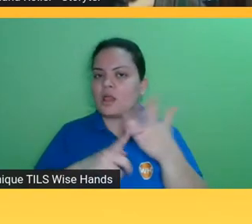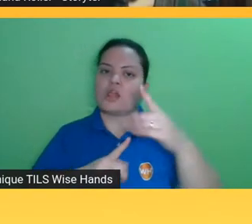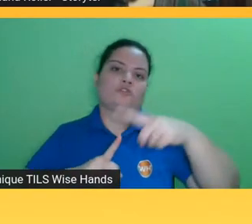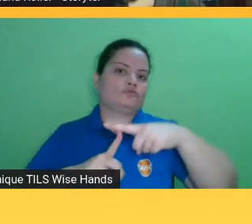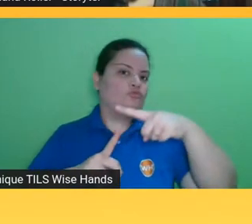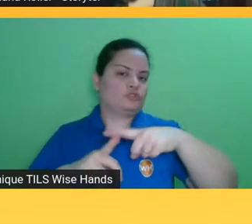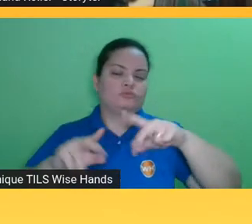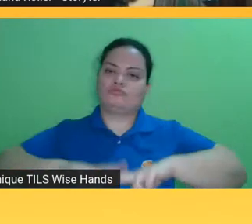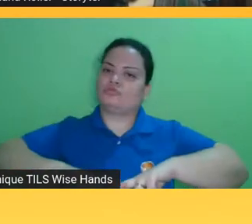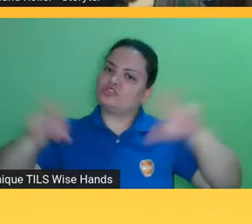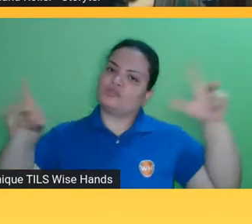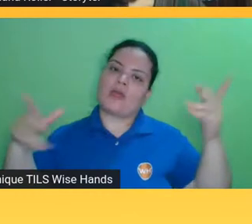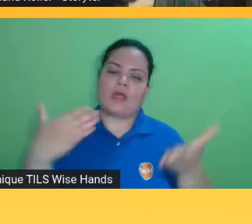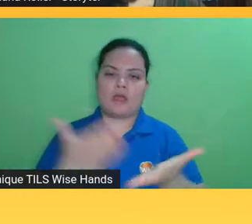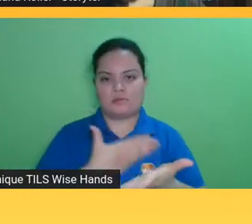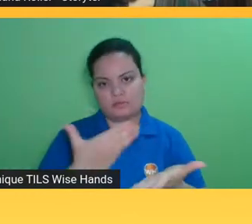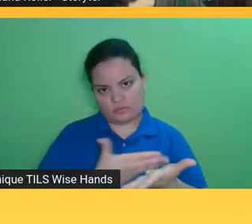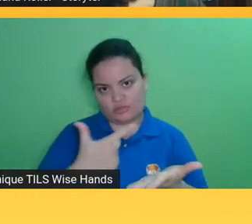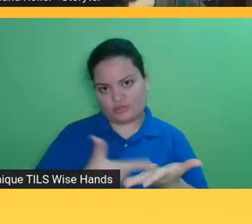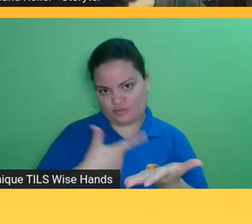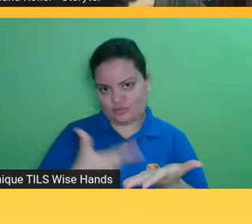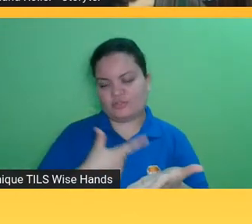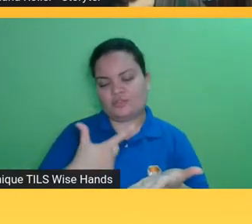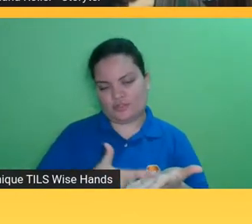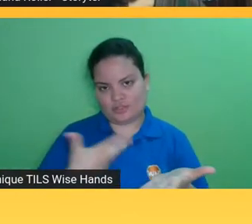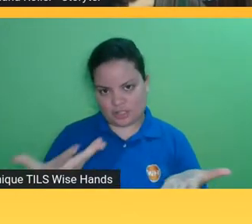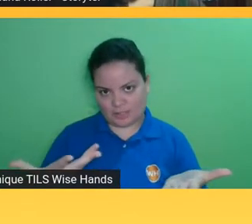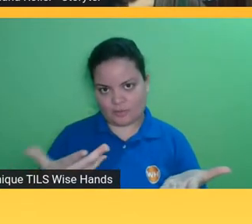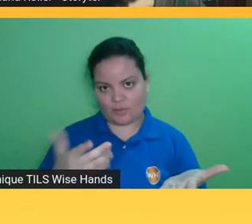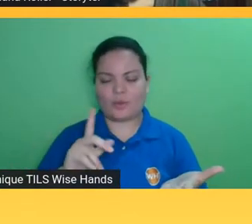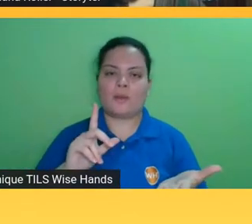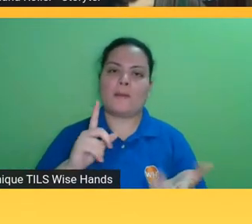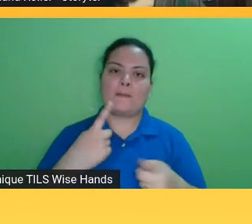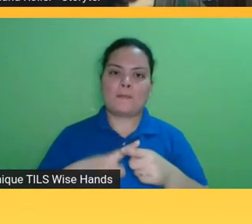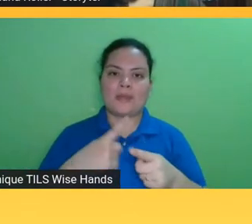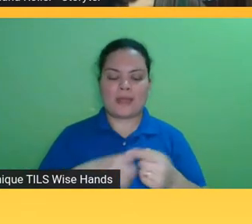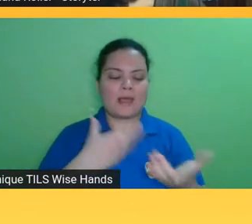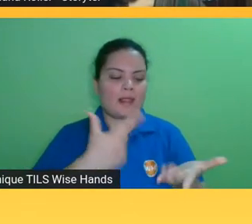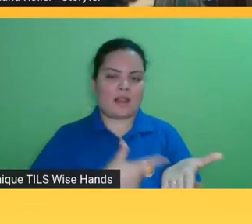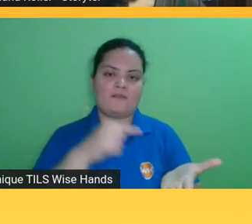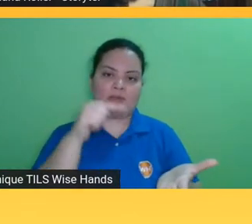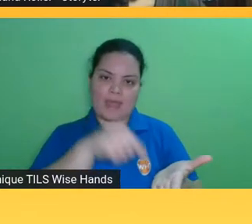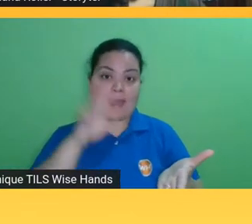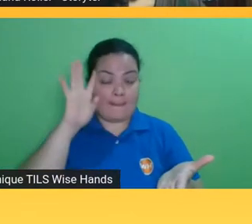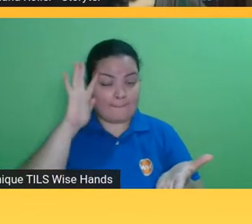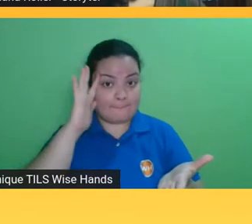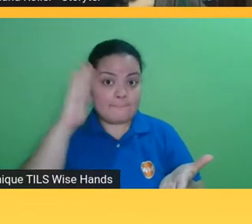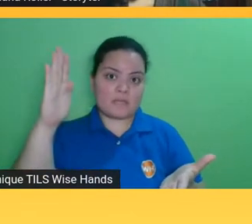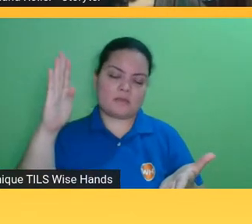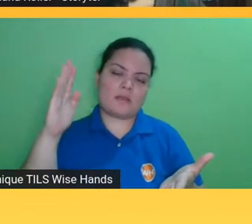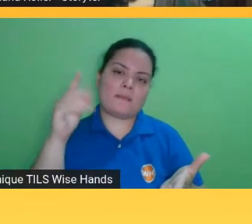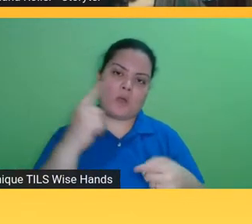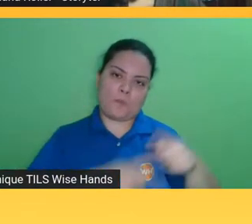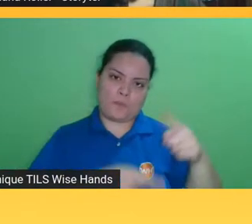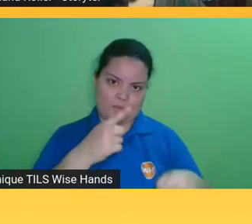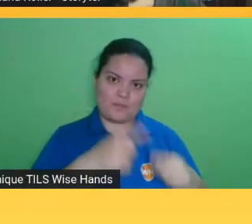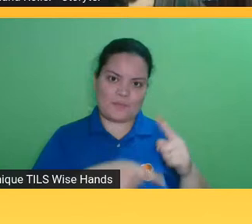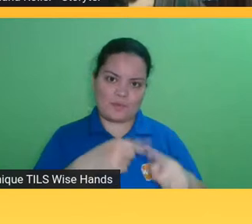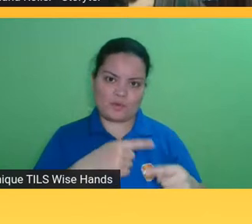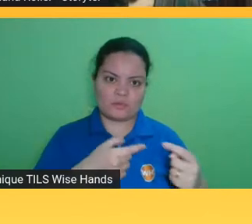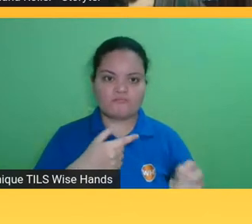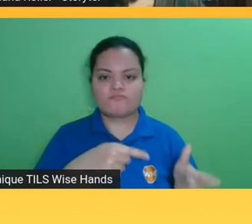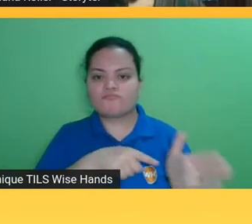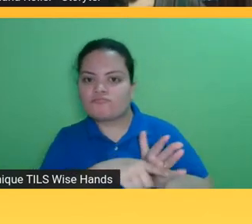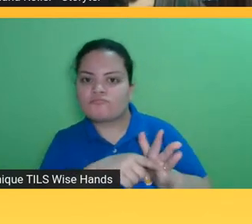livro físico continue sendo o principal produto quanto mais a gente conseguir pensar em todos desde o começo da vida